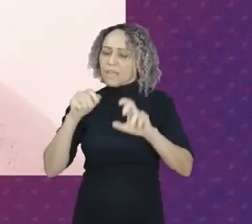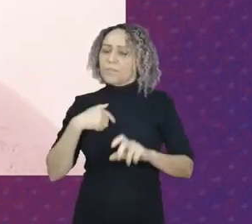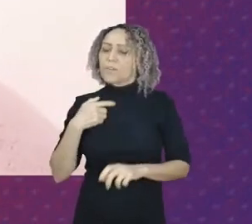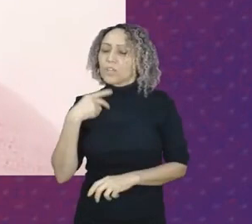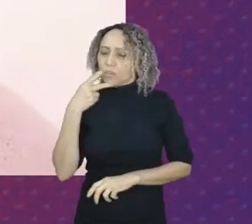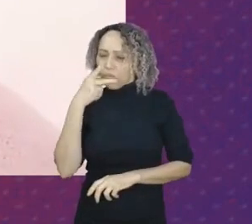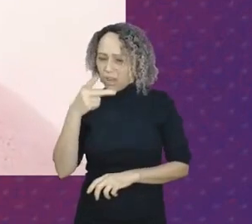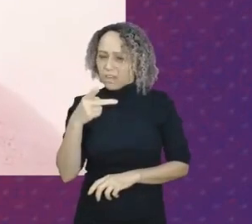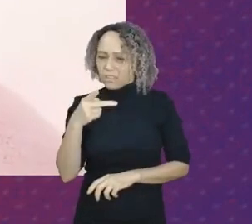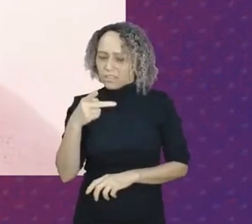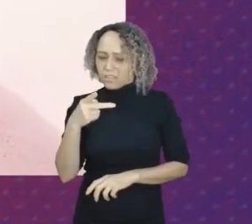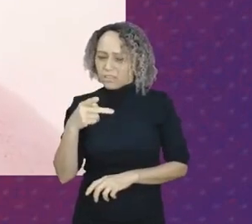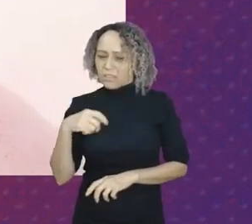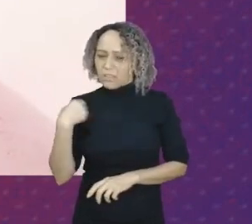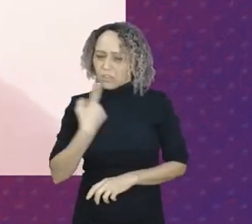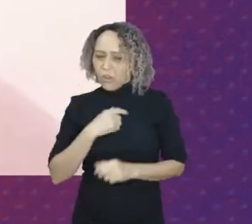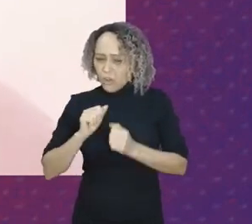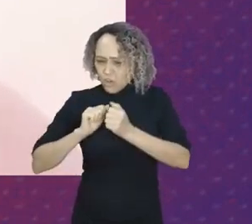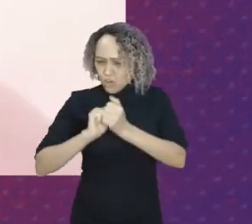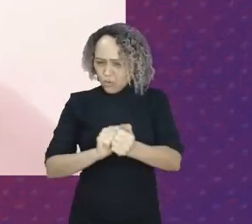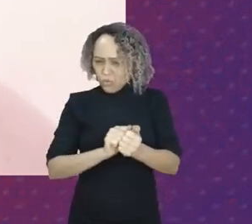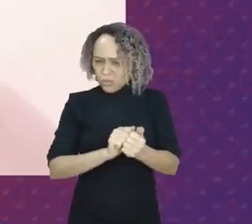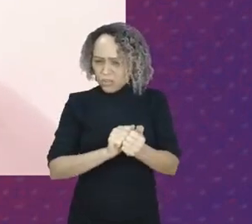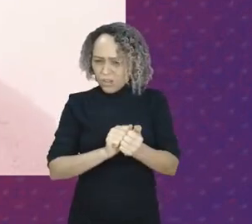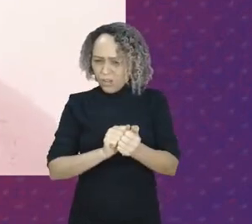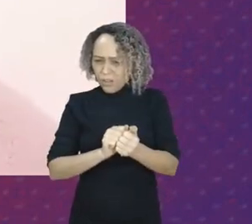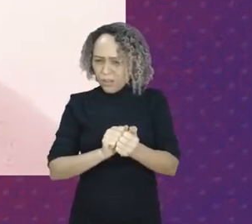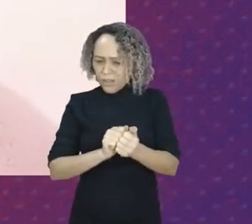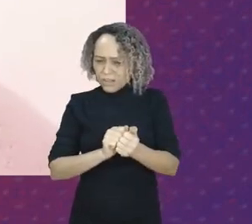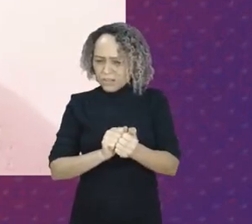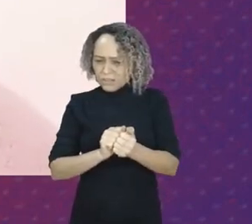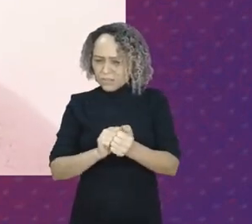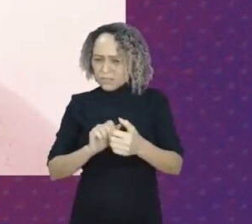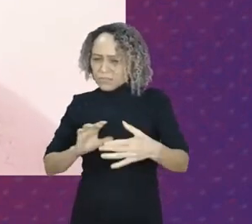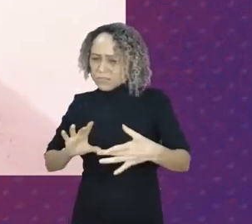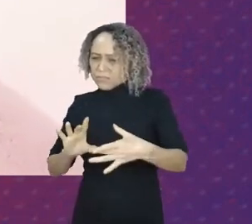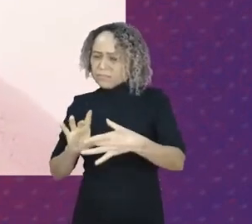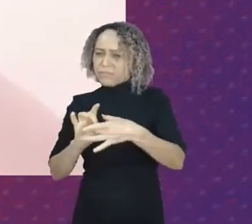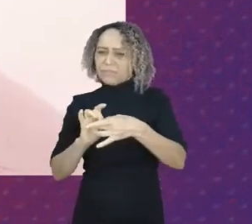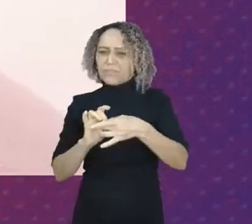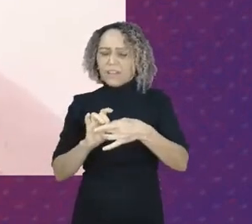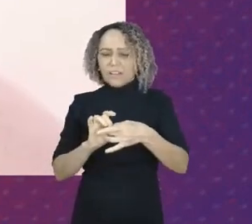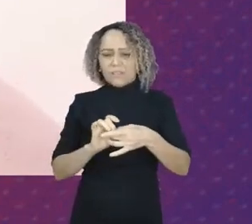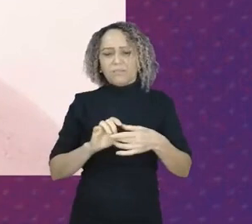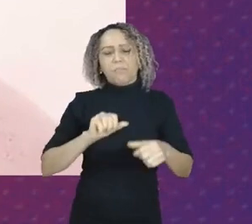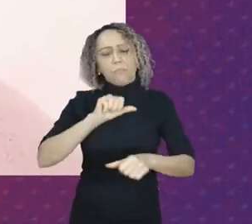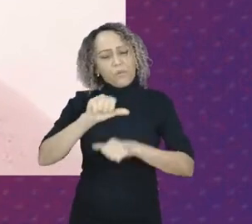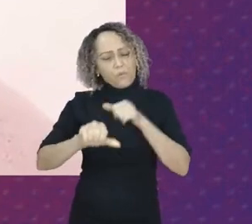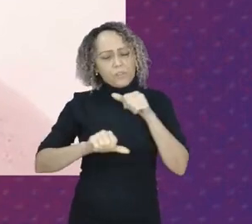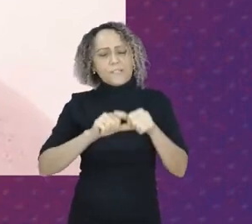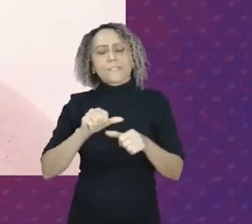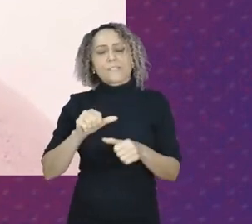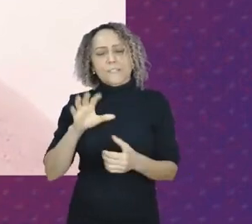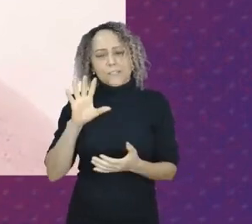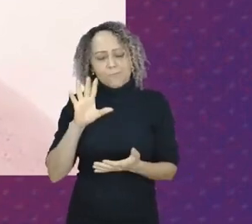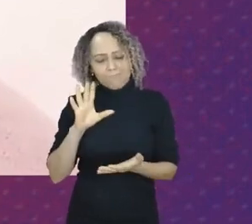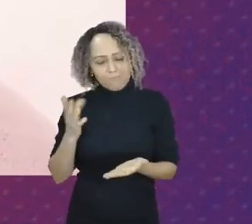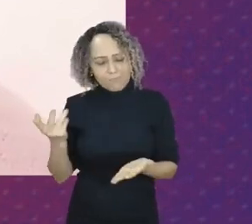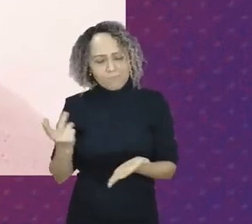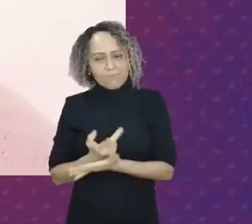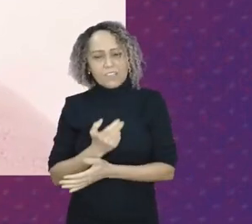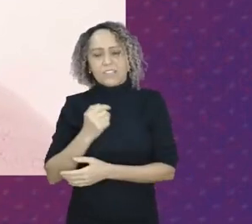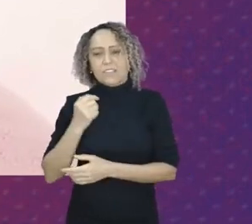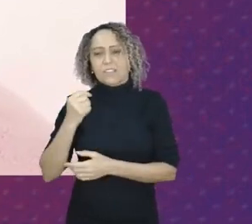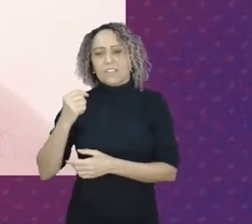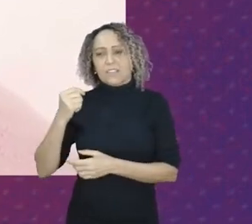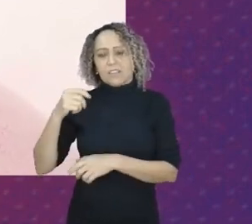mudar a realidade desse país nós precisamos juntos diminuir esse jeito de fazer política